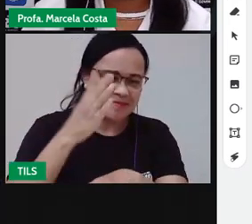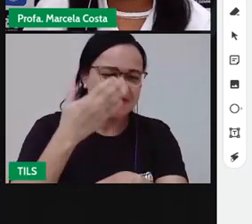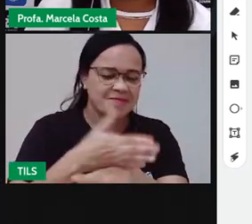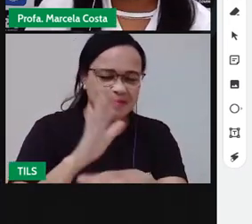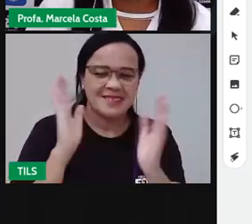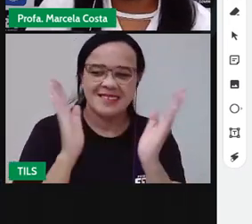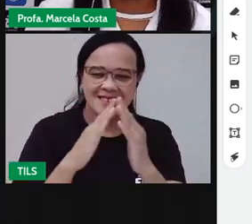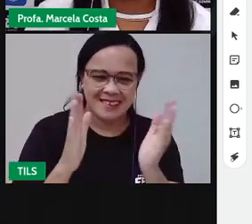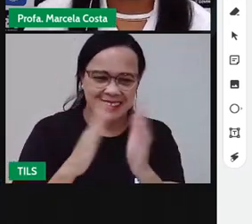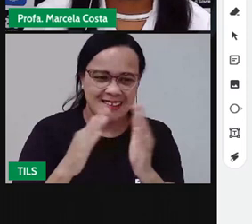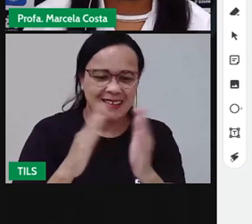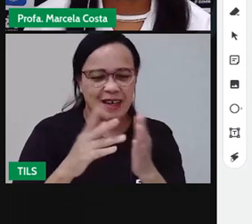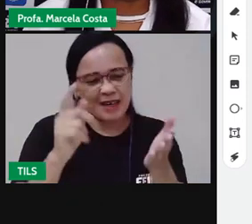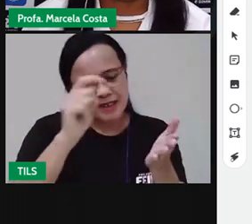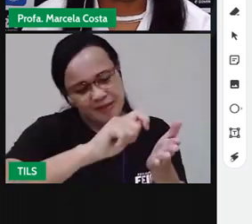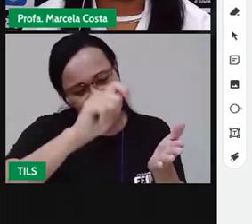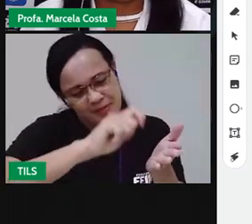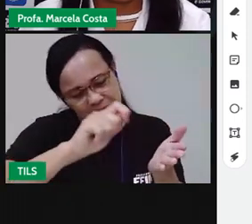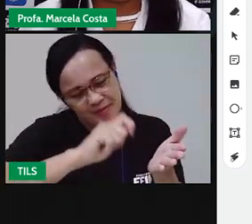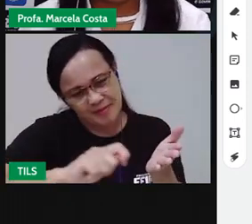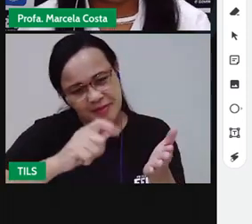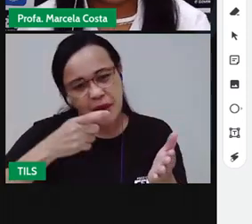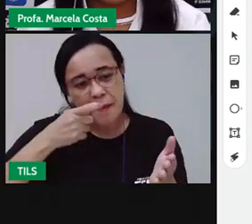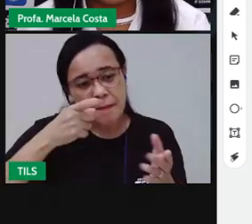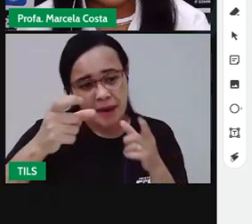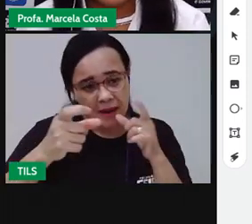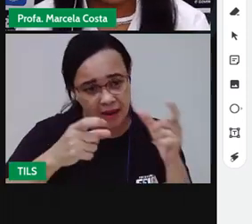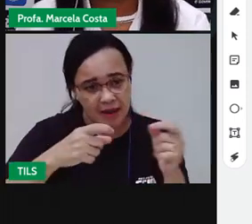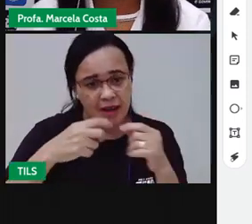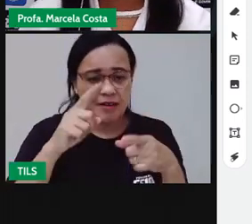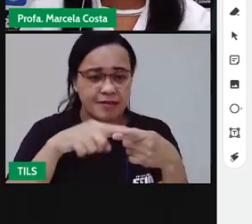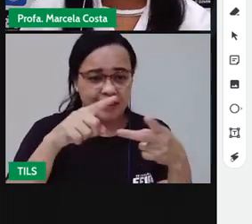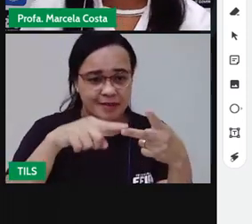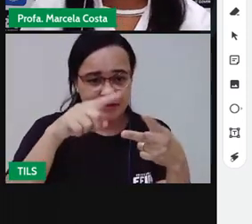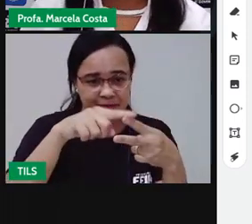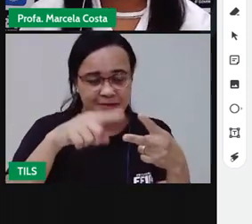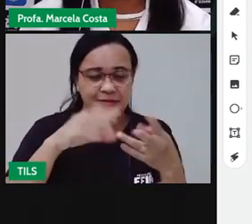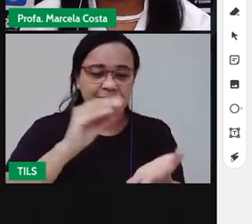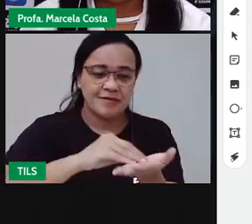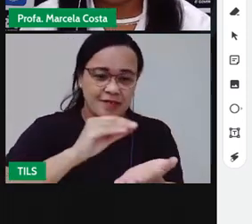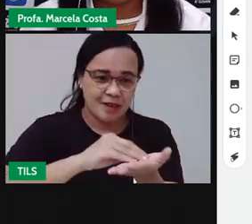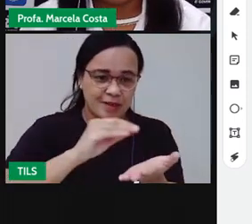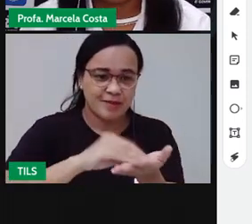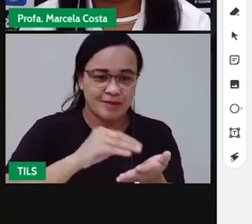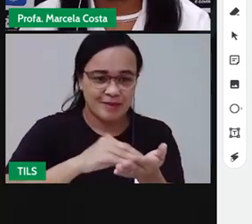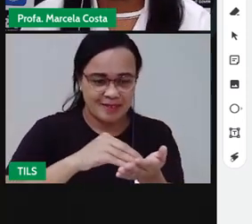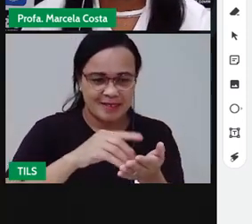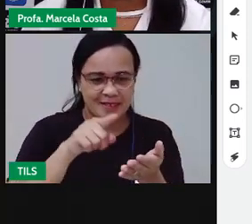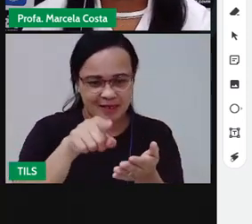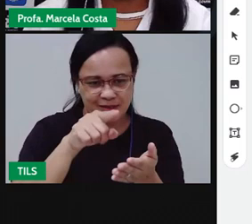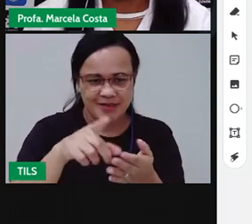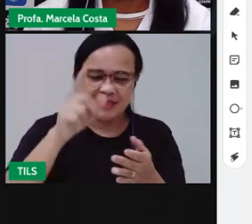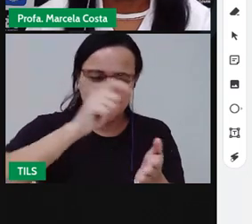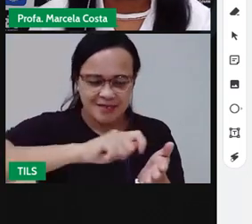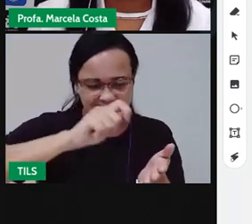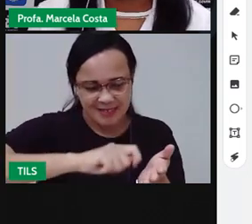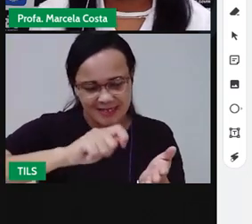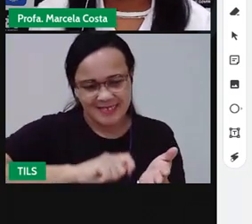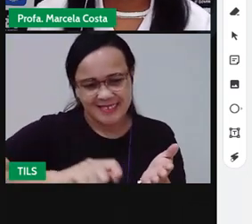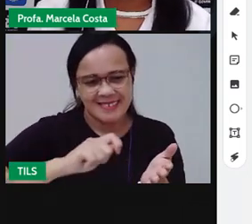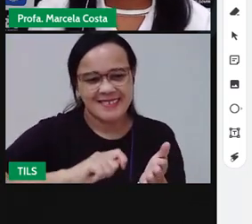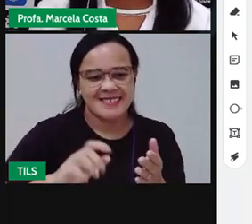você escreva aí no seu caderno agora a palavra anelar e a palavra mindinho. Tá bom?